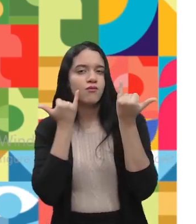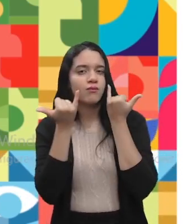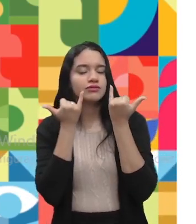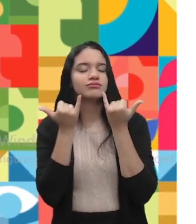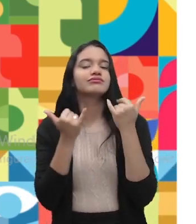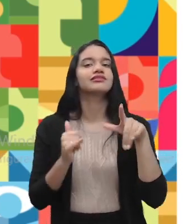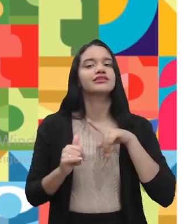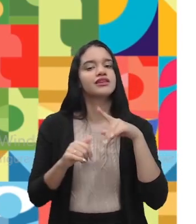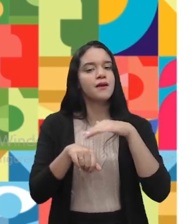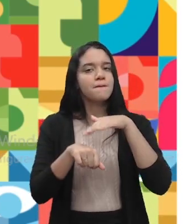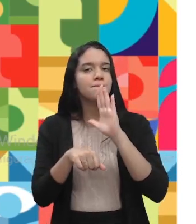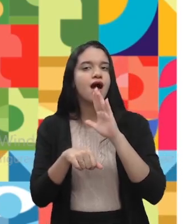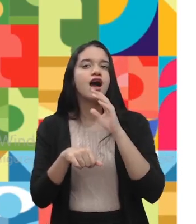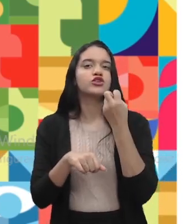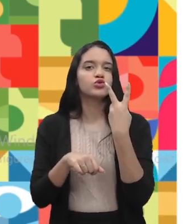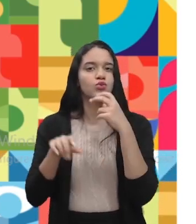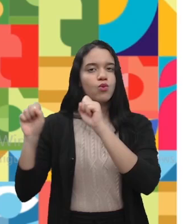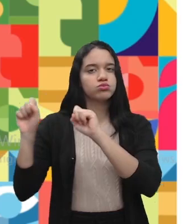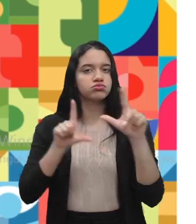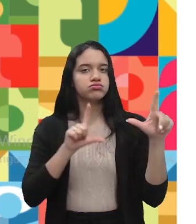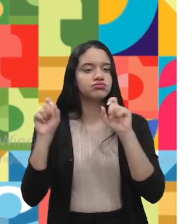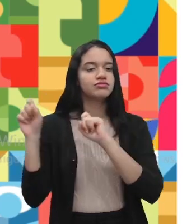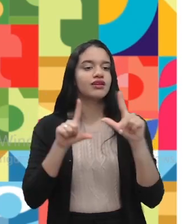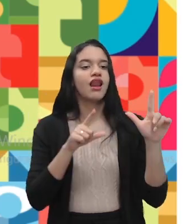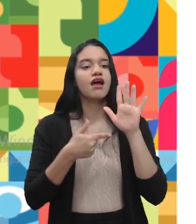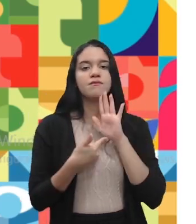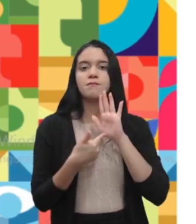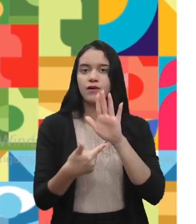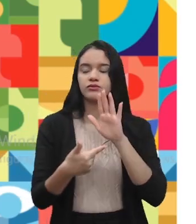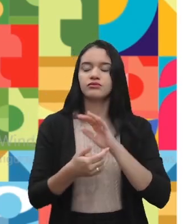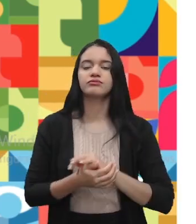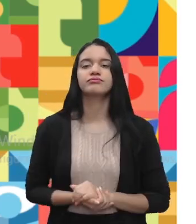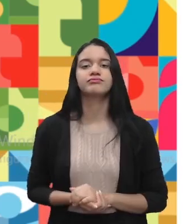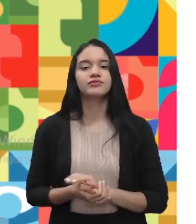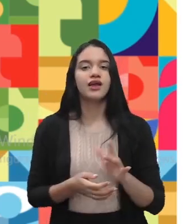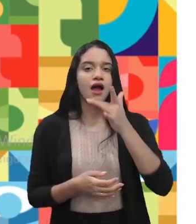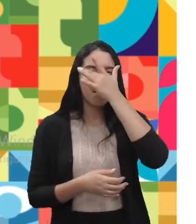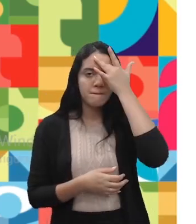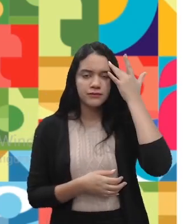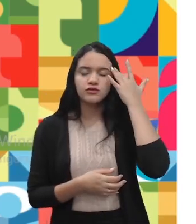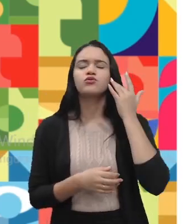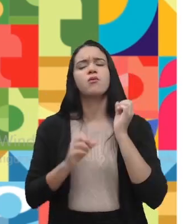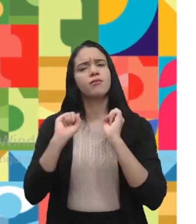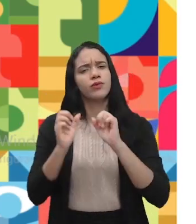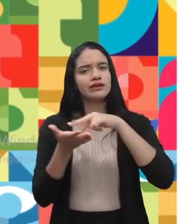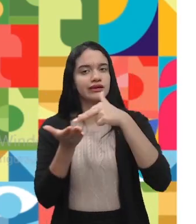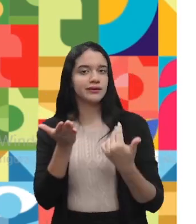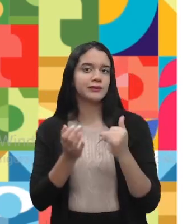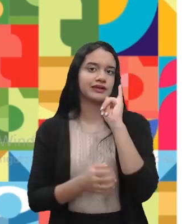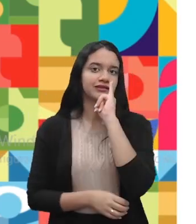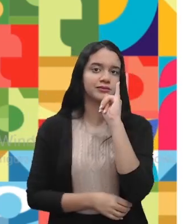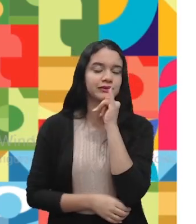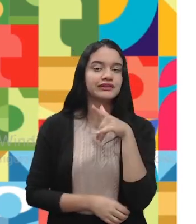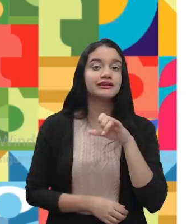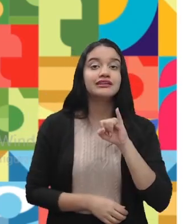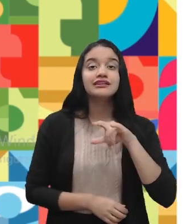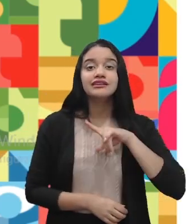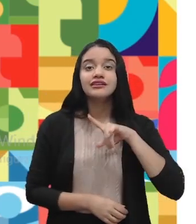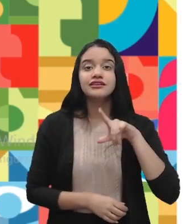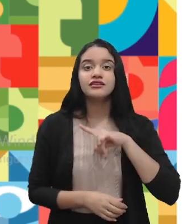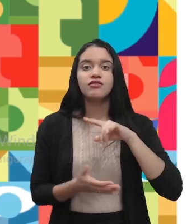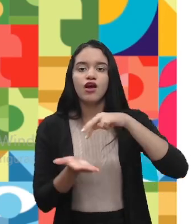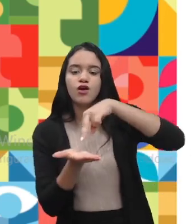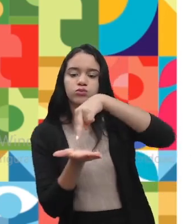tem mais aí dois slides, esse e mais um outro slide, mostrando que a pessoa pode cair, por exemplo, se tiver uma perda de